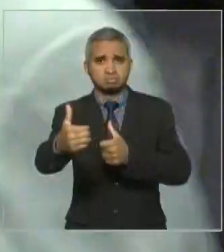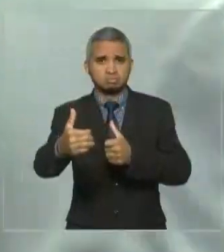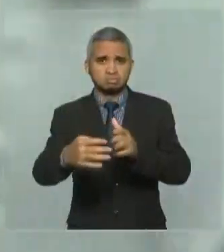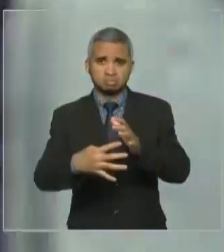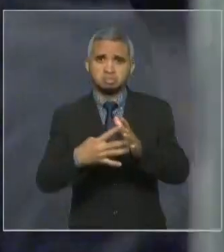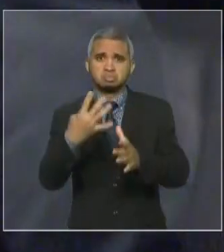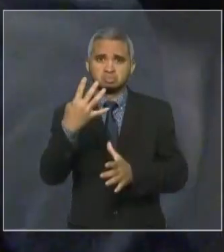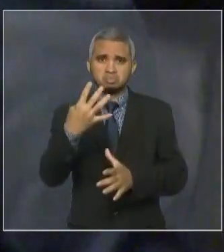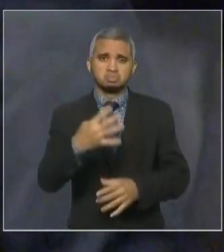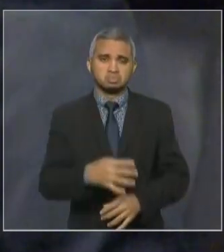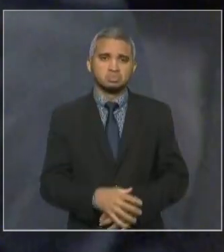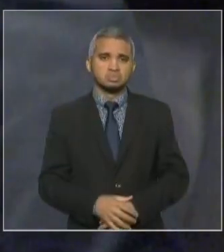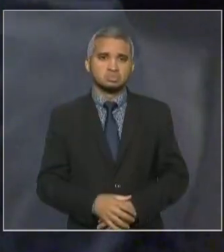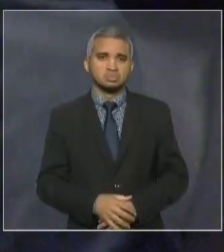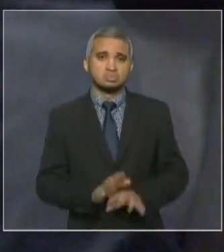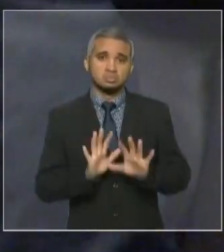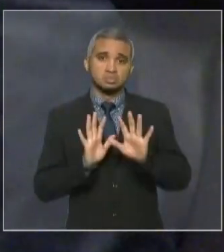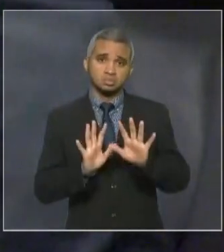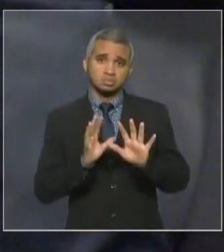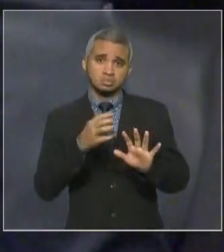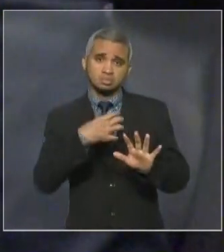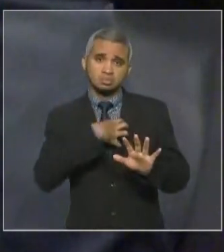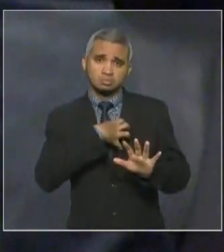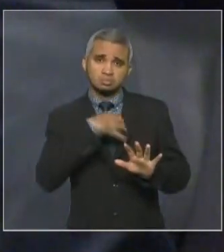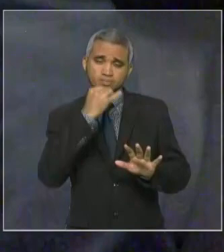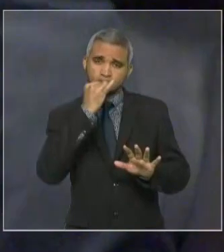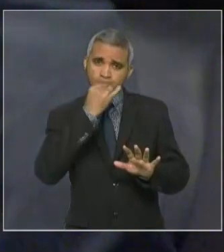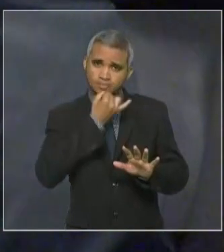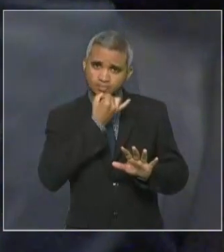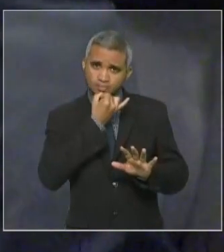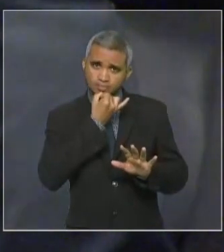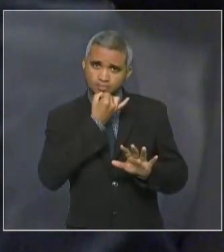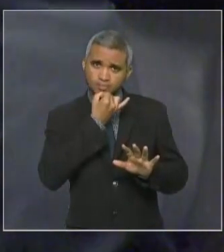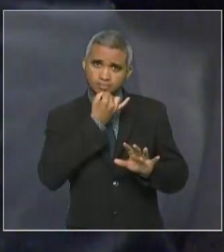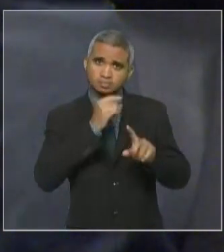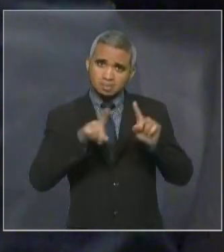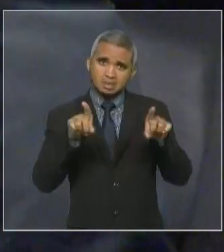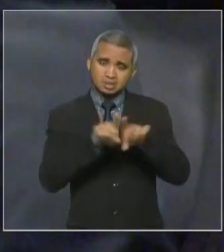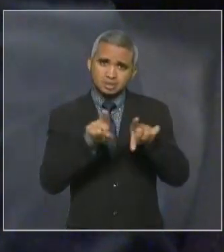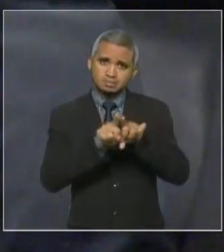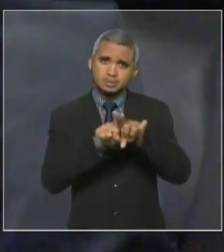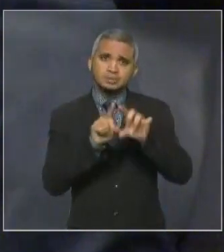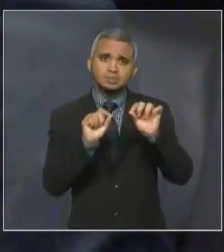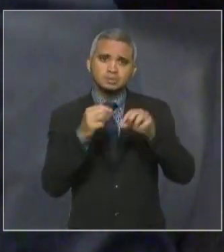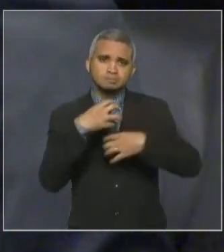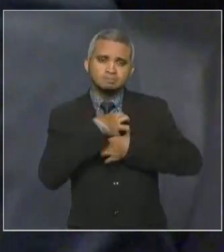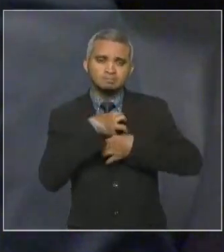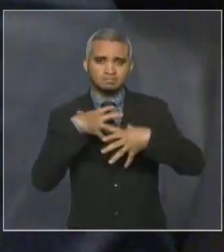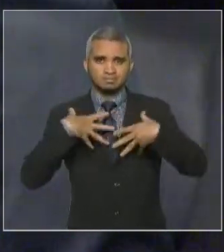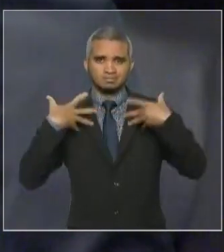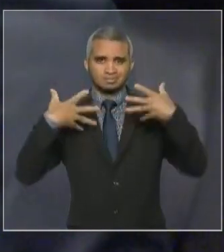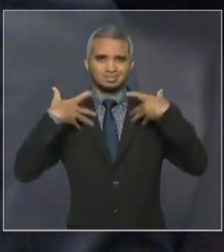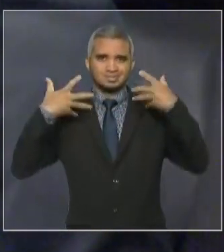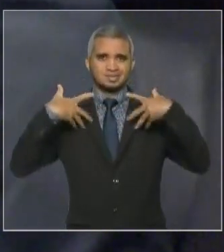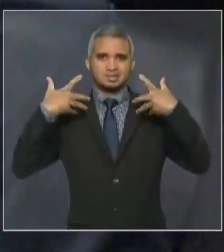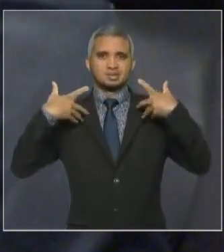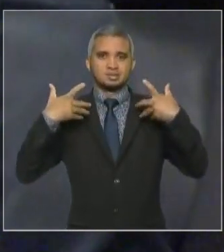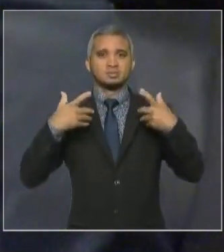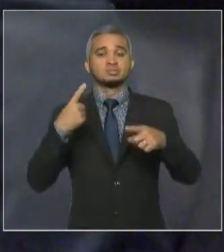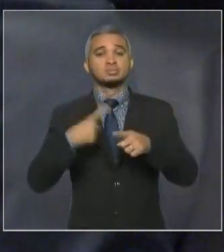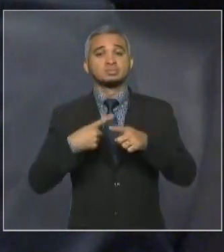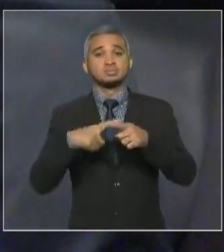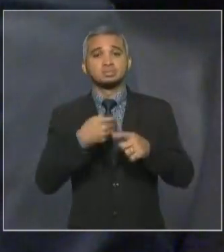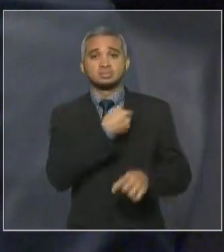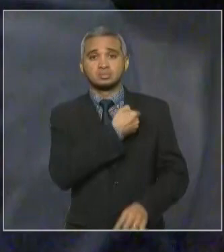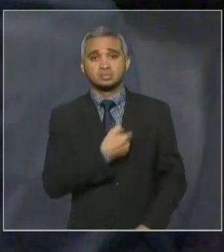Mas, ao mesmo tempo, fica triste e contente. Por quê? Porque o governador Flávio Dino, que conduz, que é o técnico do governo